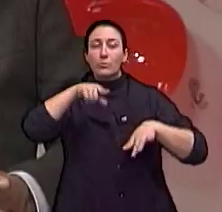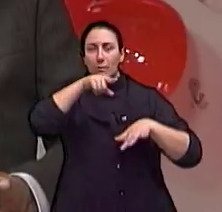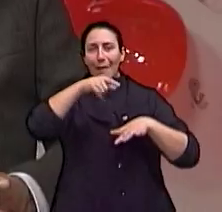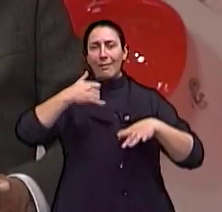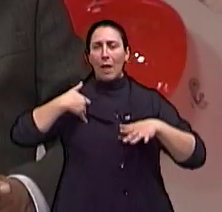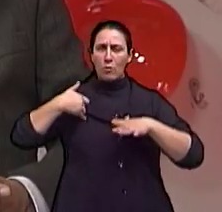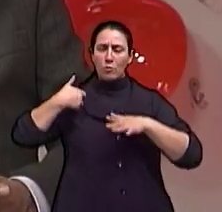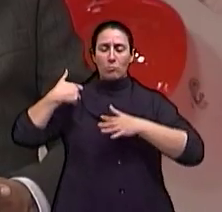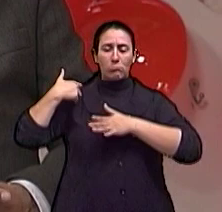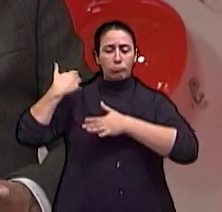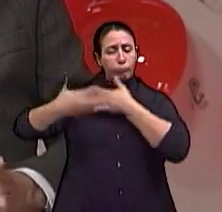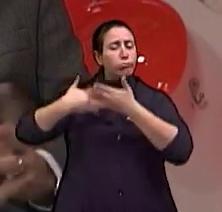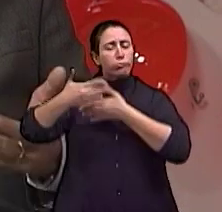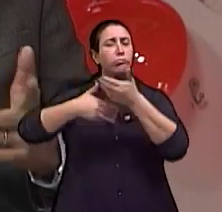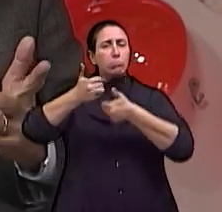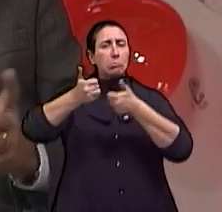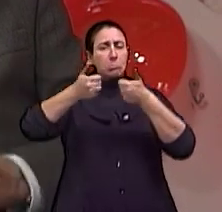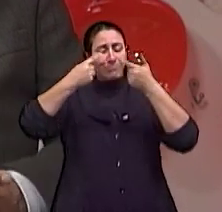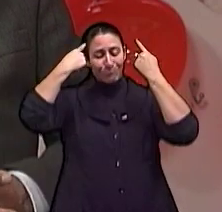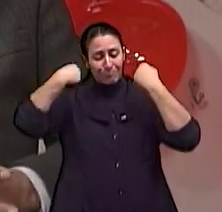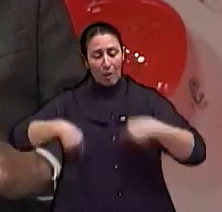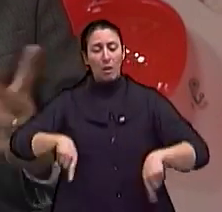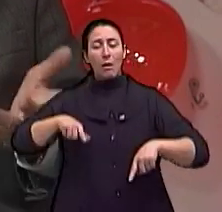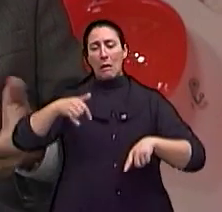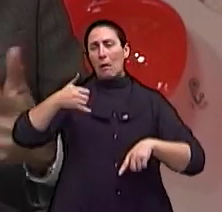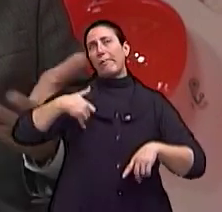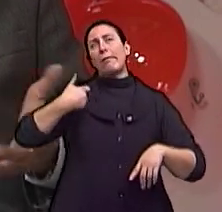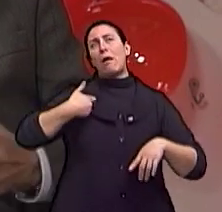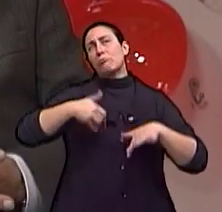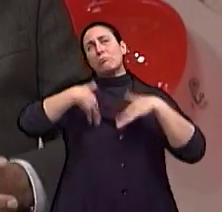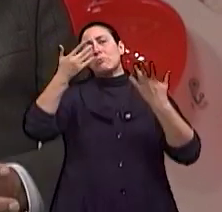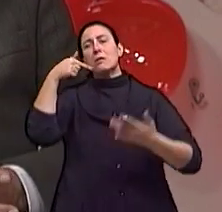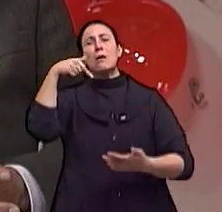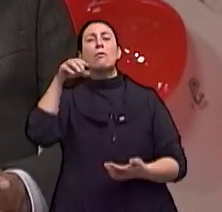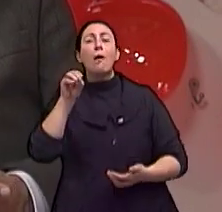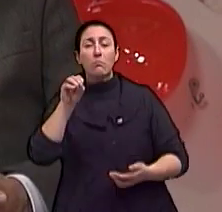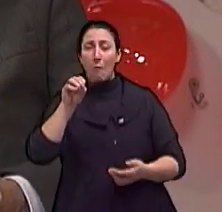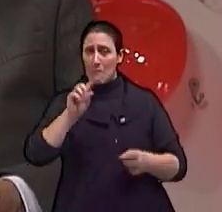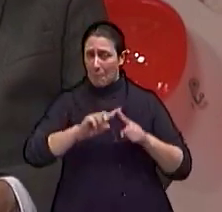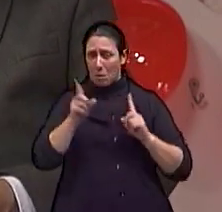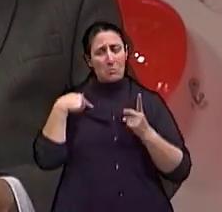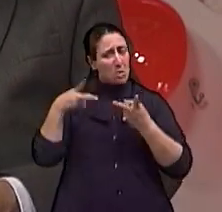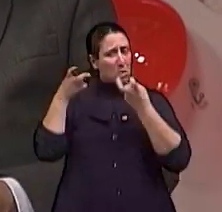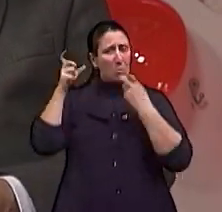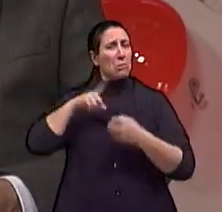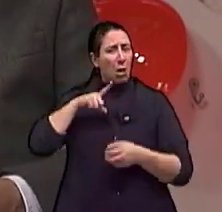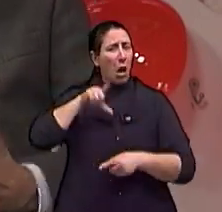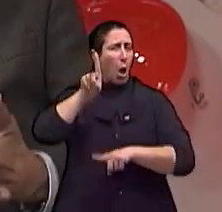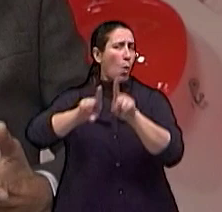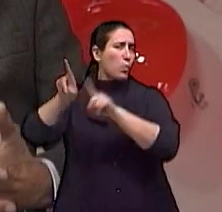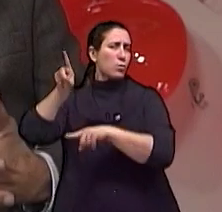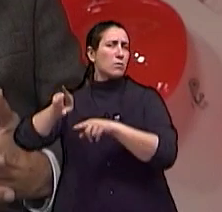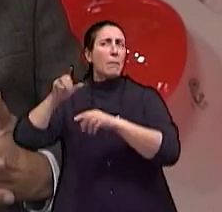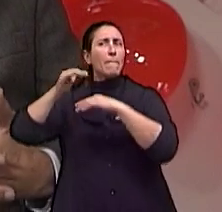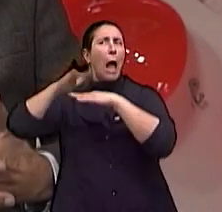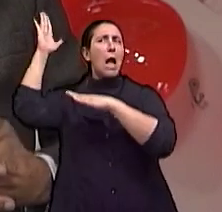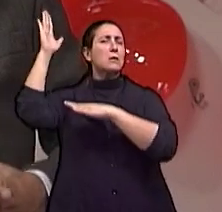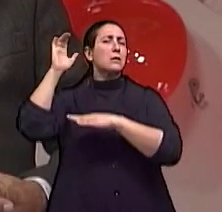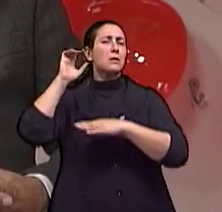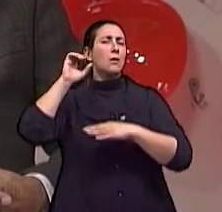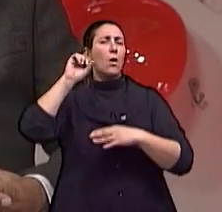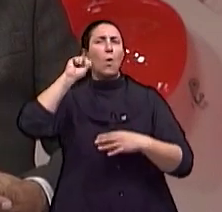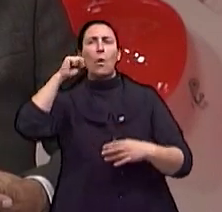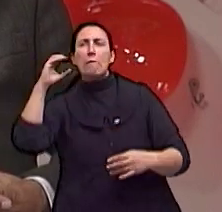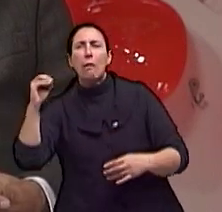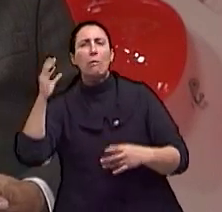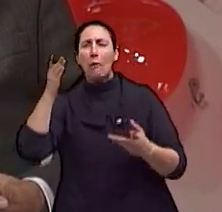paciente. perfeito. Então, se teoriza 70 anos, mas a gente tem operado para pessoas com mais do que essa idade, desde que elas biologicamente